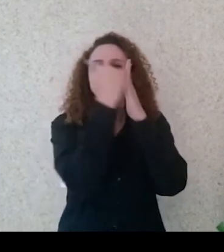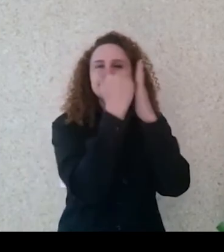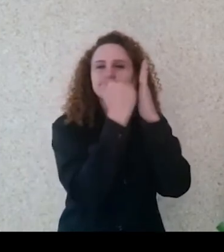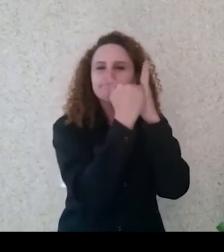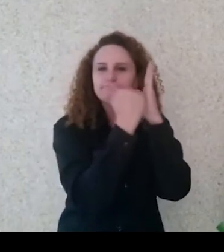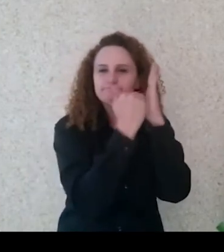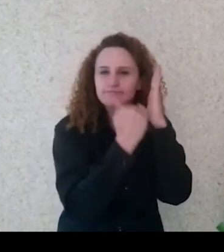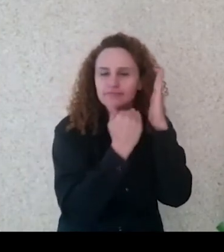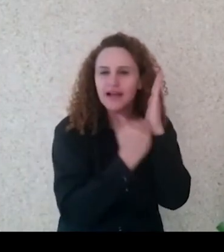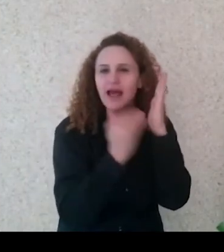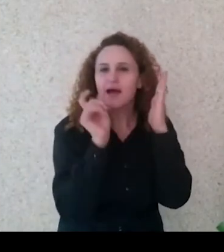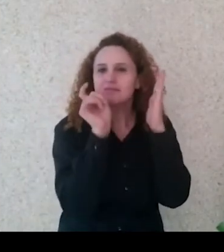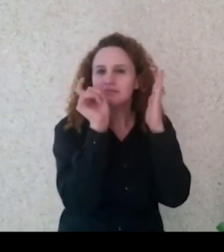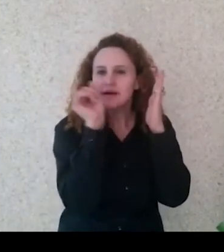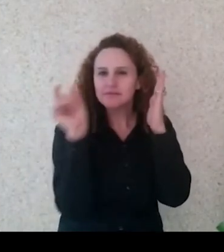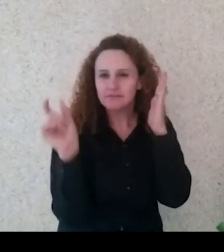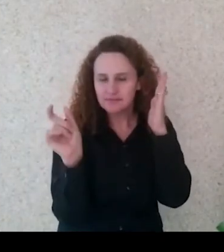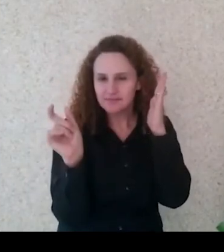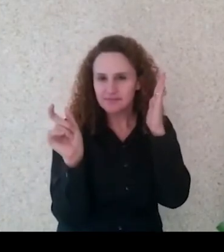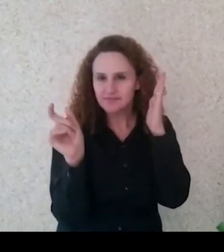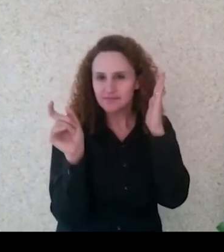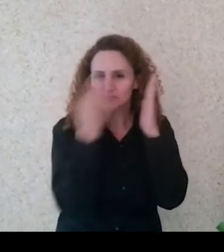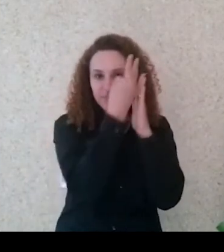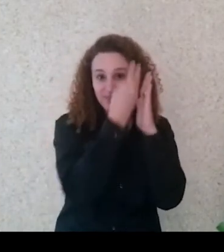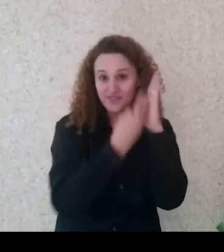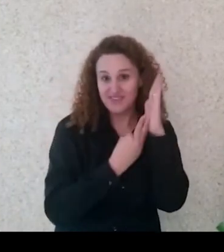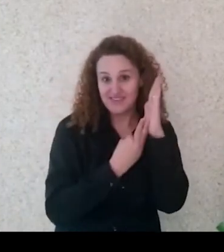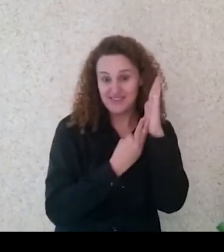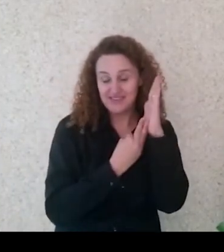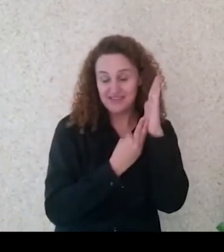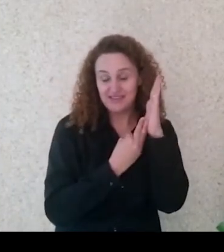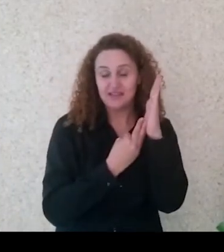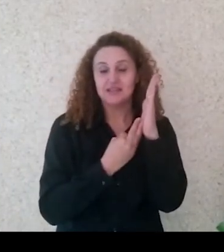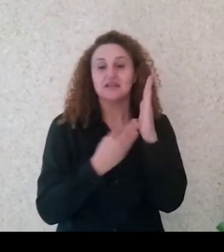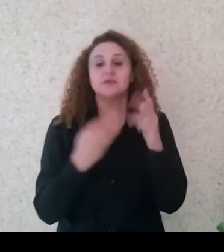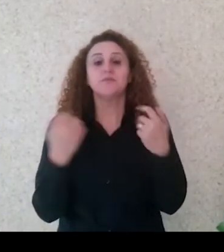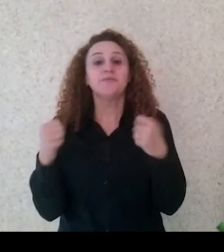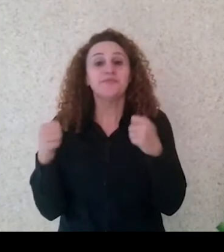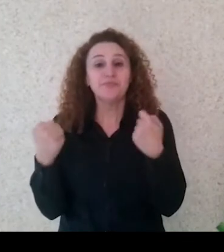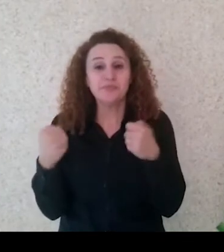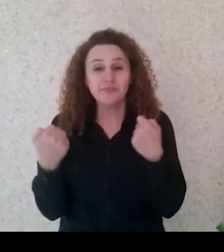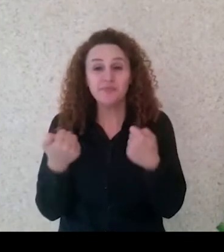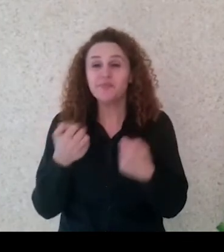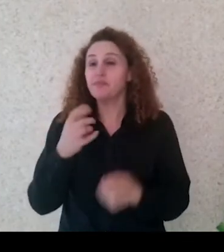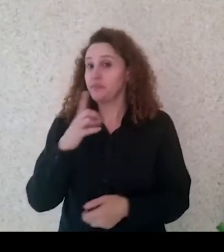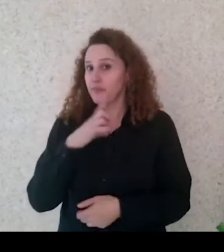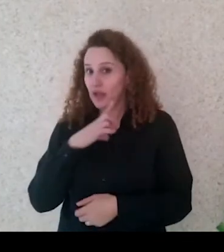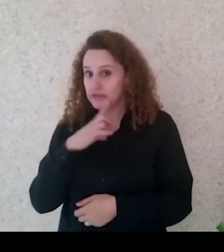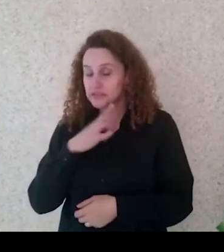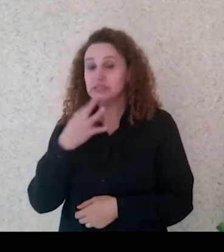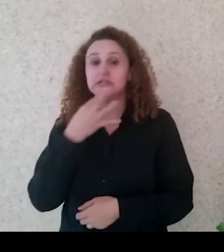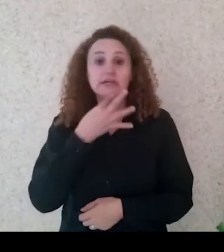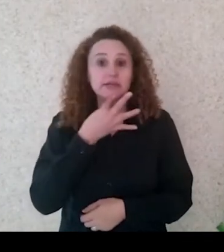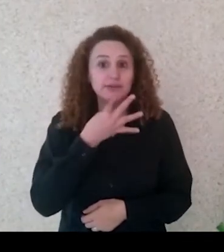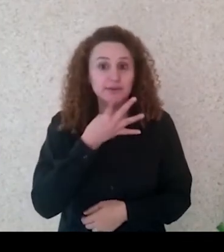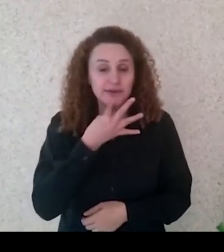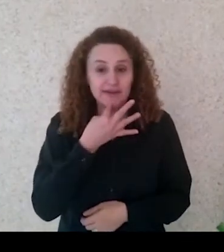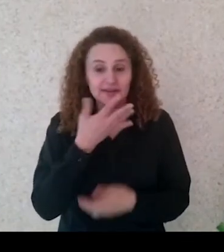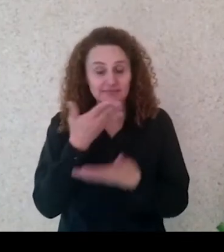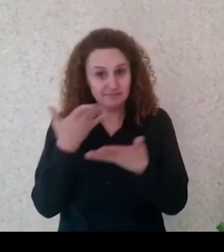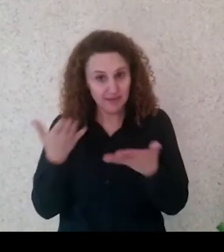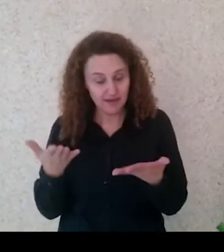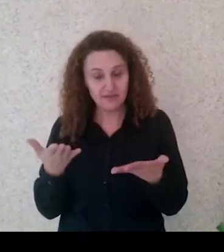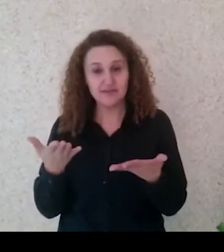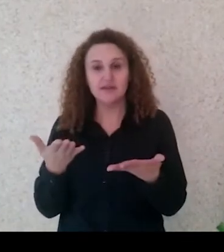gramaticais em um texto. Então, vocês precisam ter esse conhecimento, porque